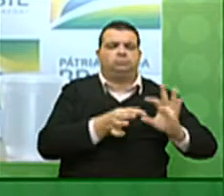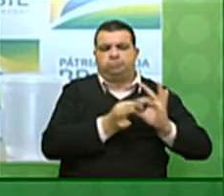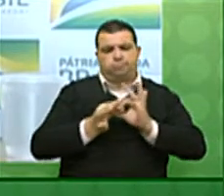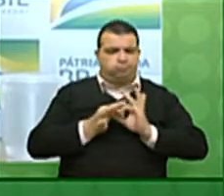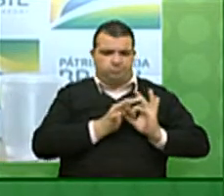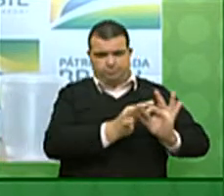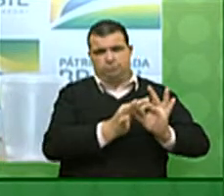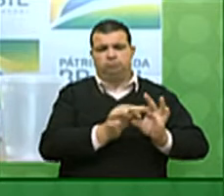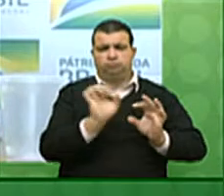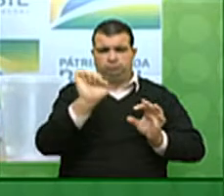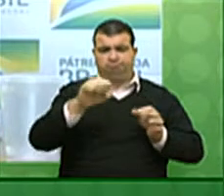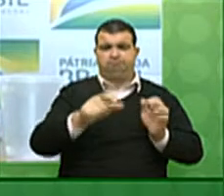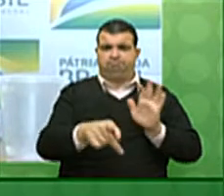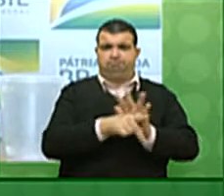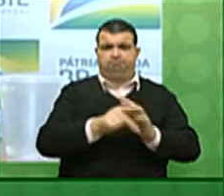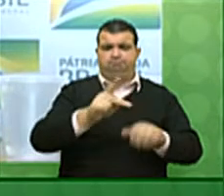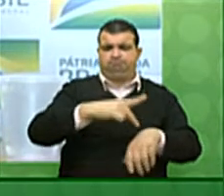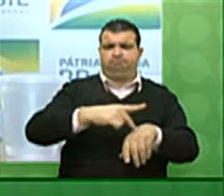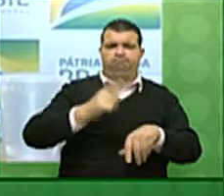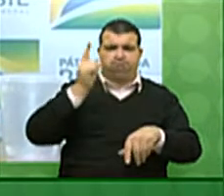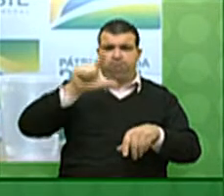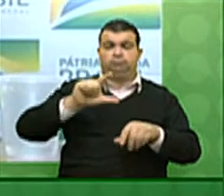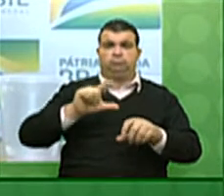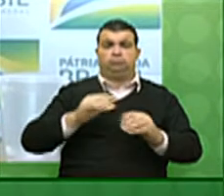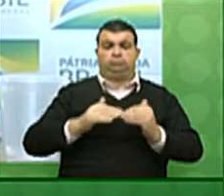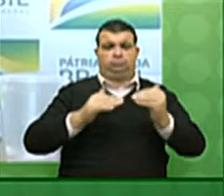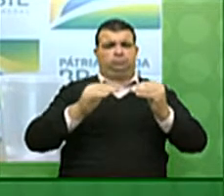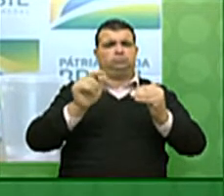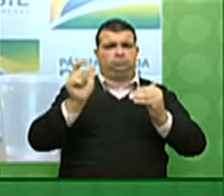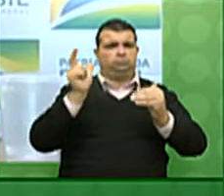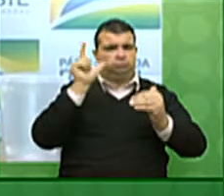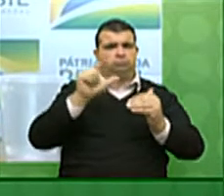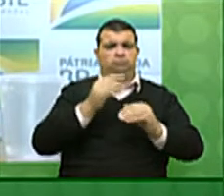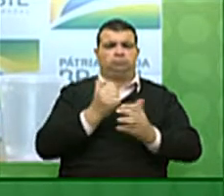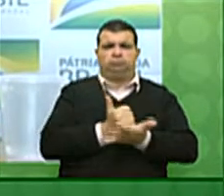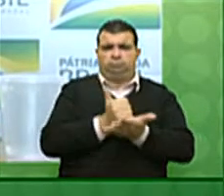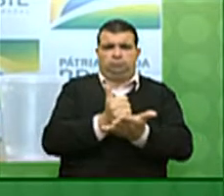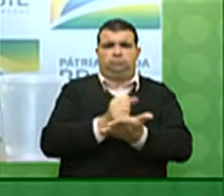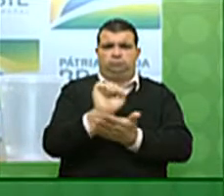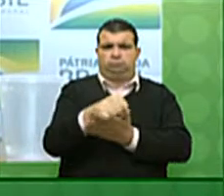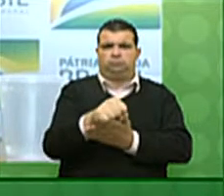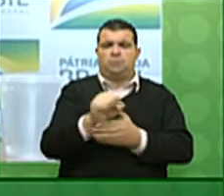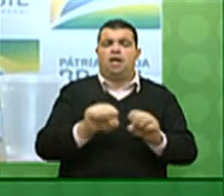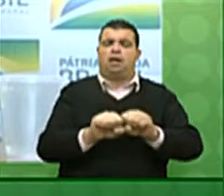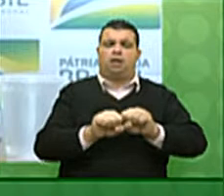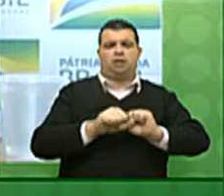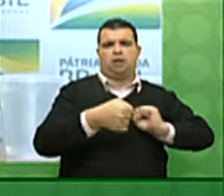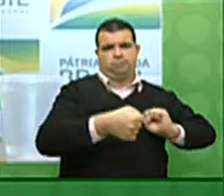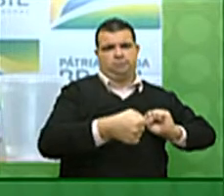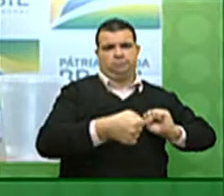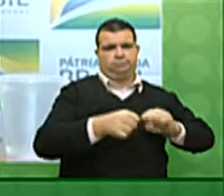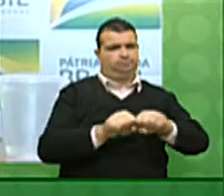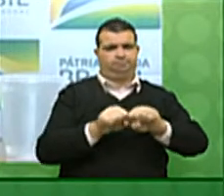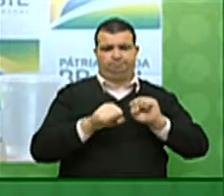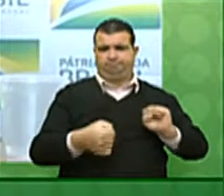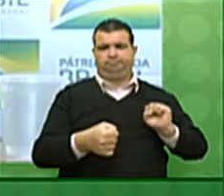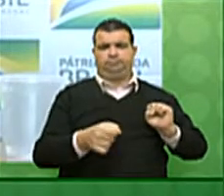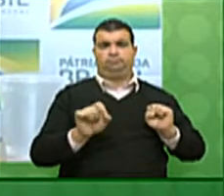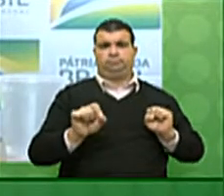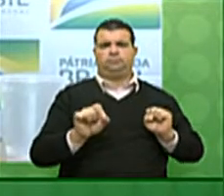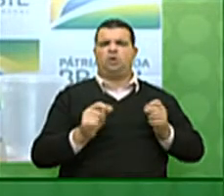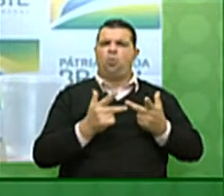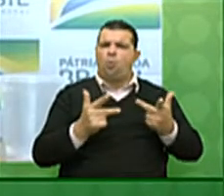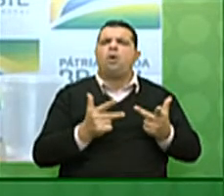para que o país entre num ciclo de crescimento sustentável, rompendo essa